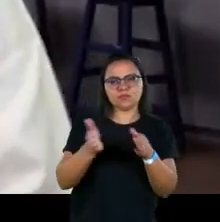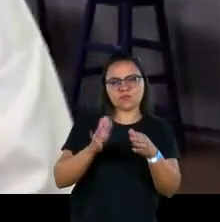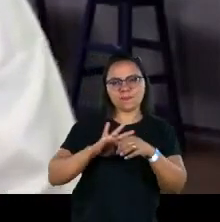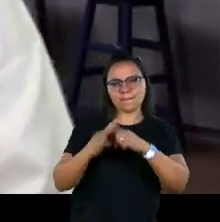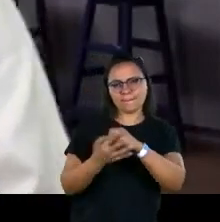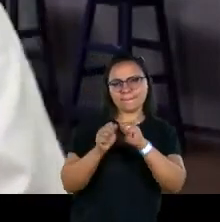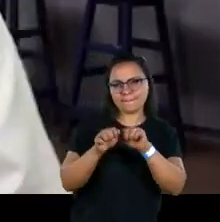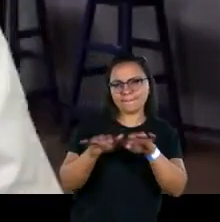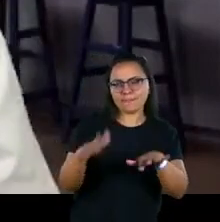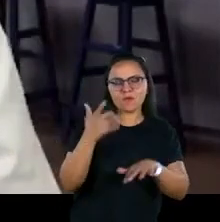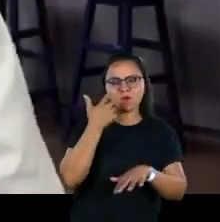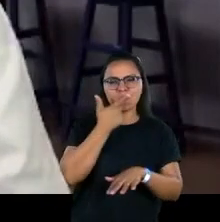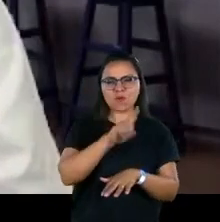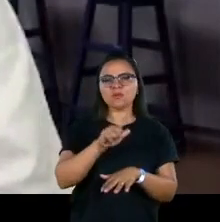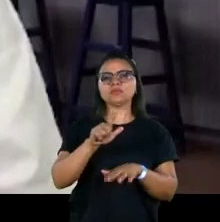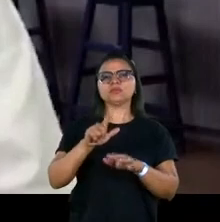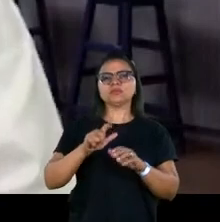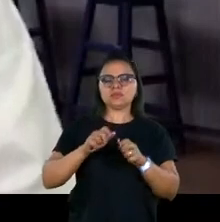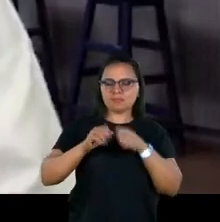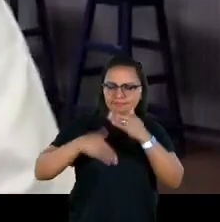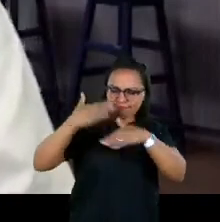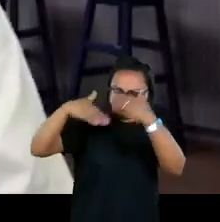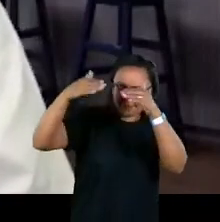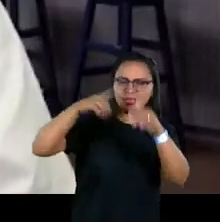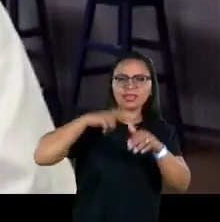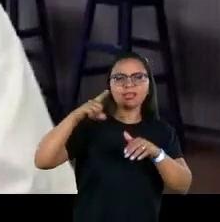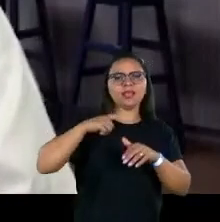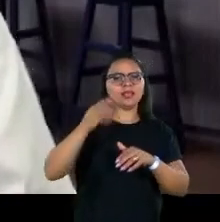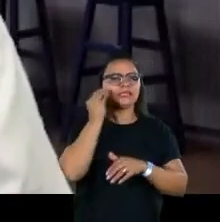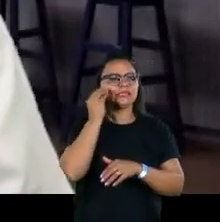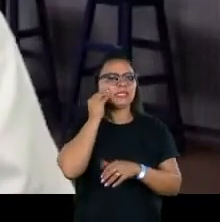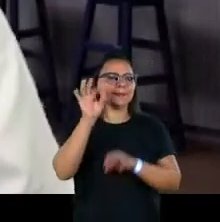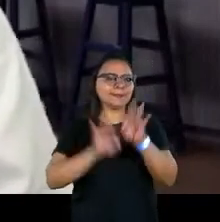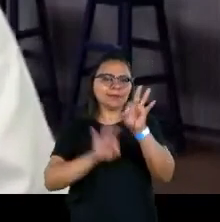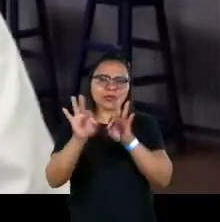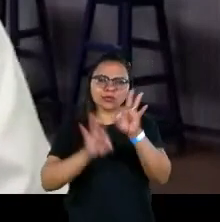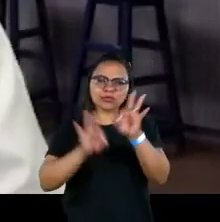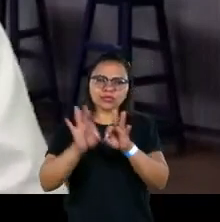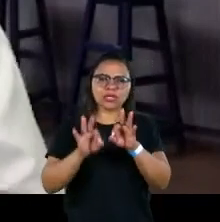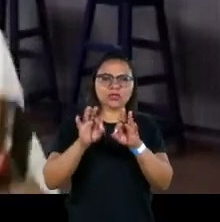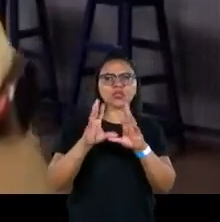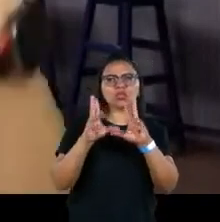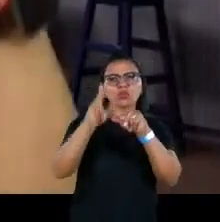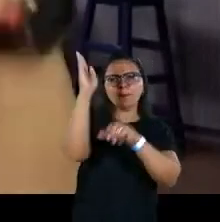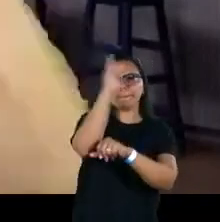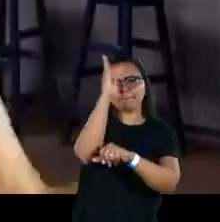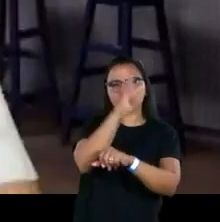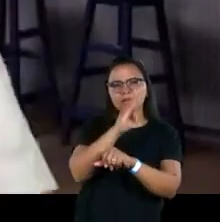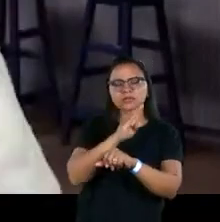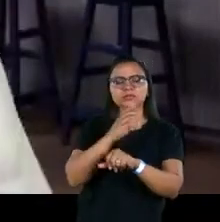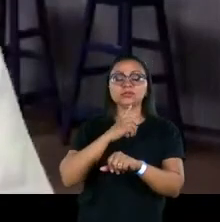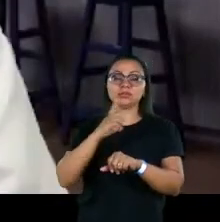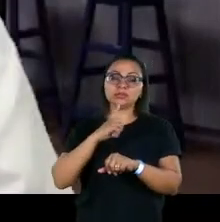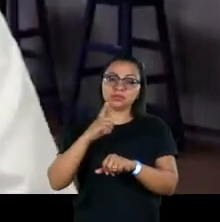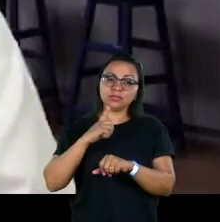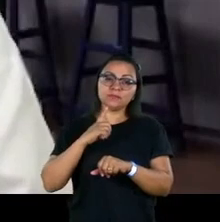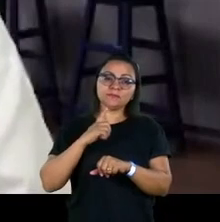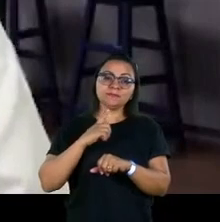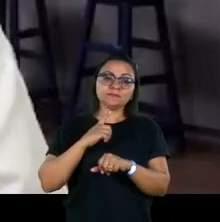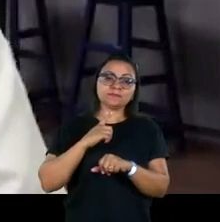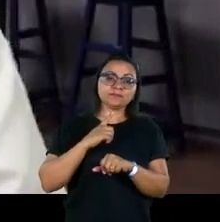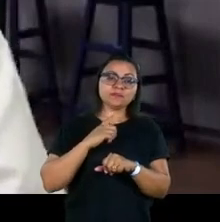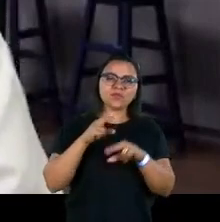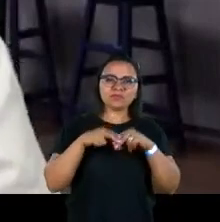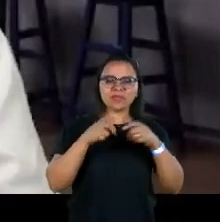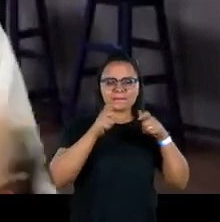então a gente conseguiu ampliar a nossa atuação a gente tem feito uma série de projetos no Brasil todo a gente lançou editais de apoio essas